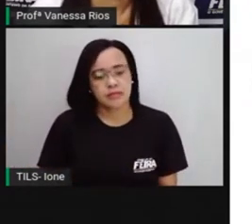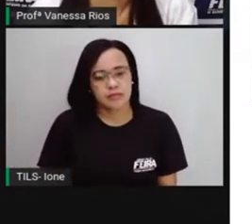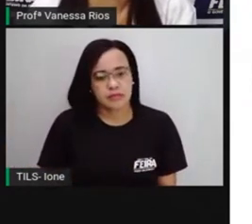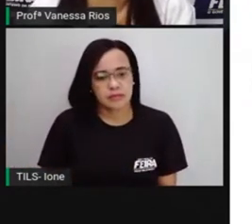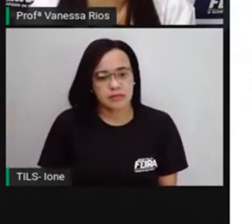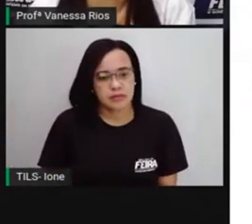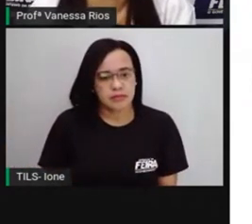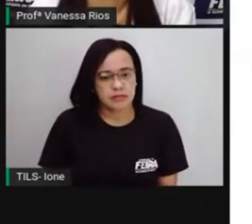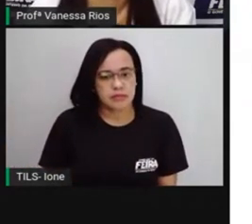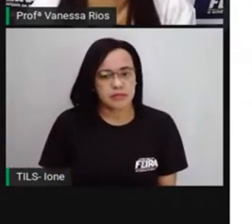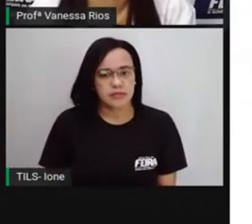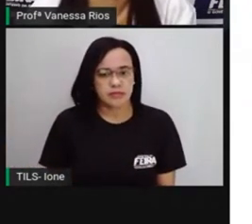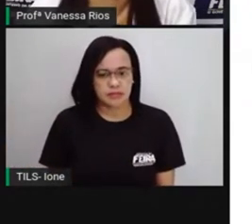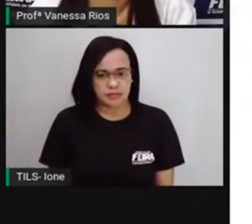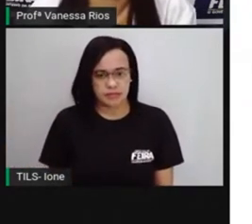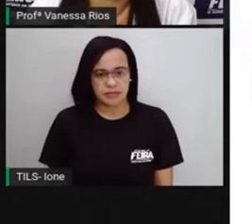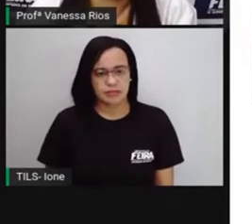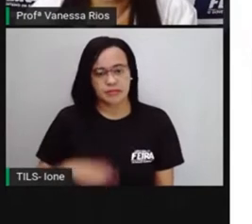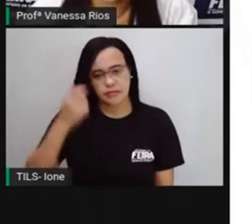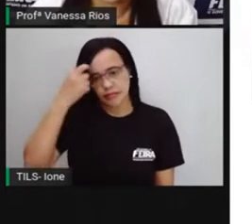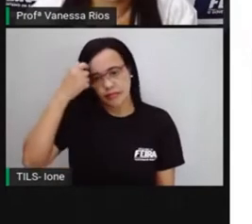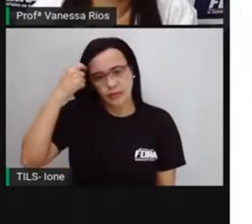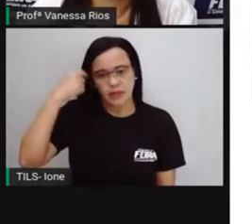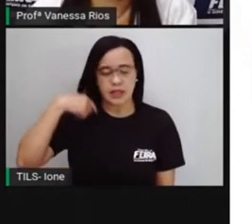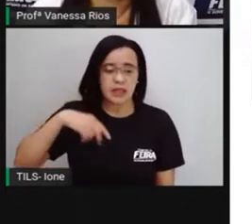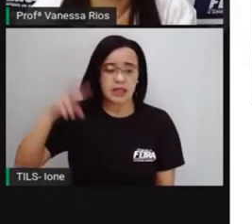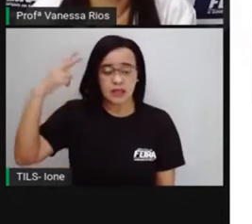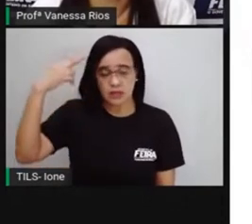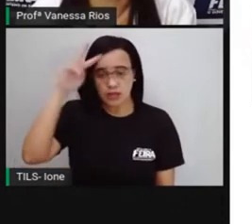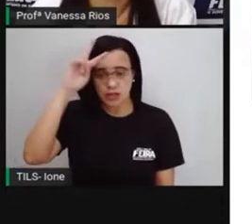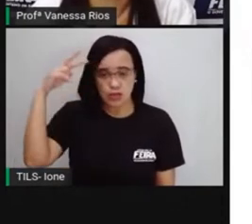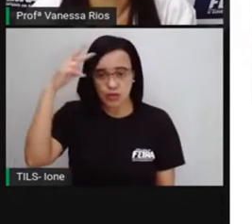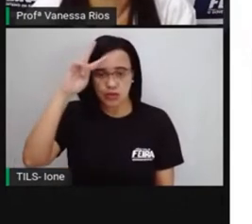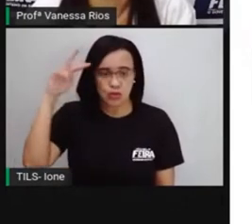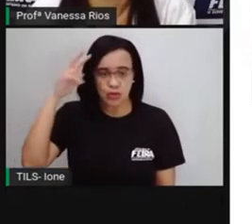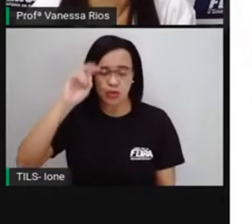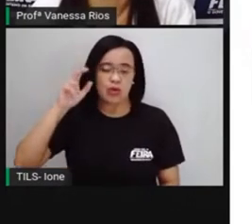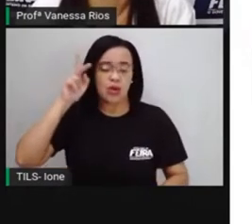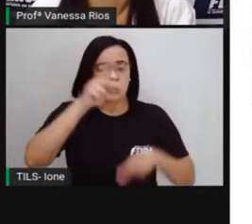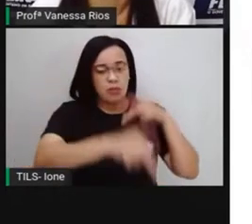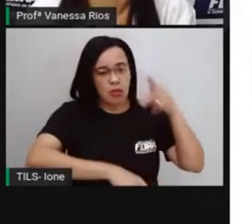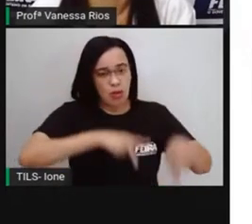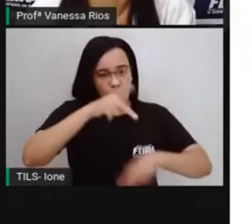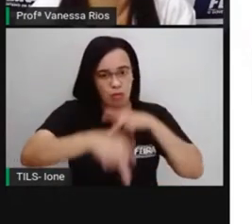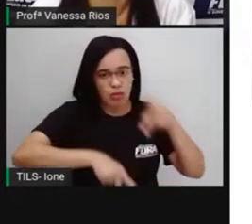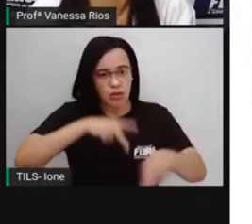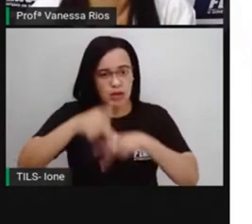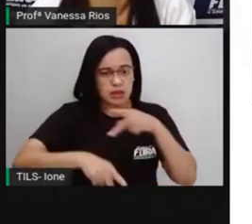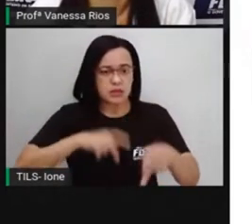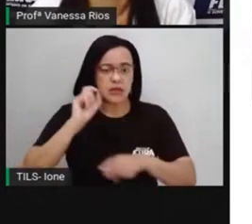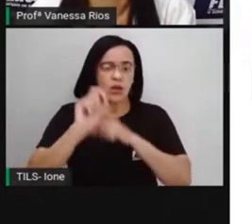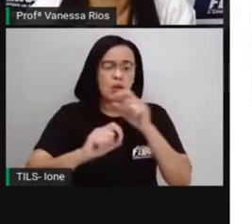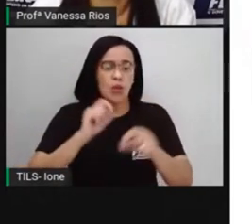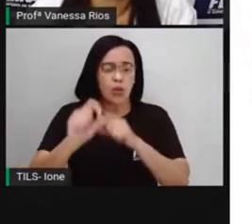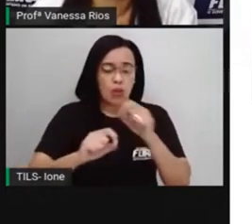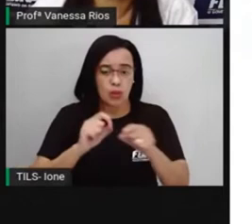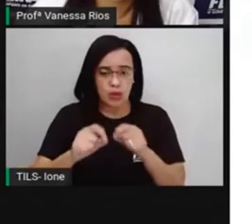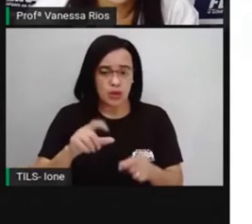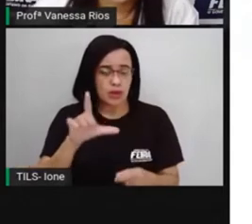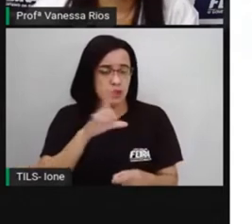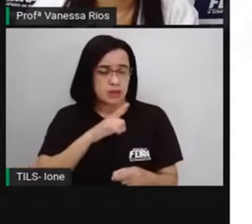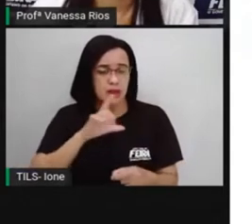Partindo da história de grande parte desses povos, podemos dizer que existia na África uma escravidão